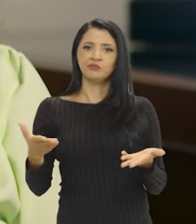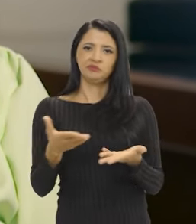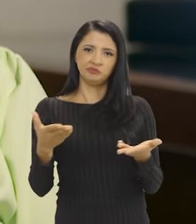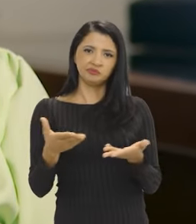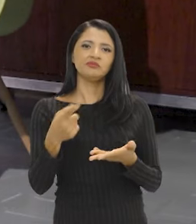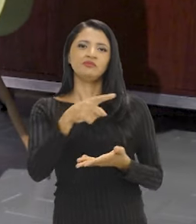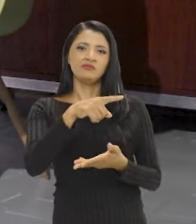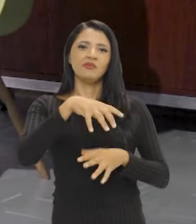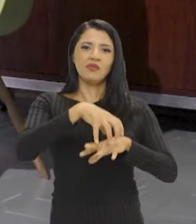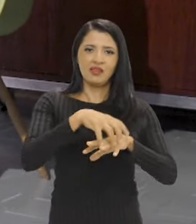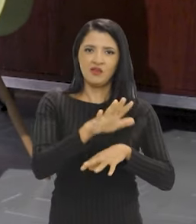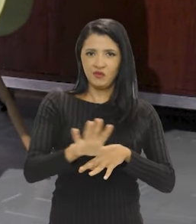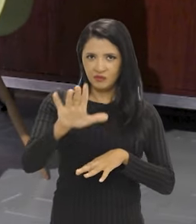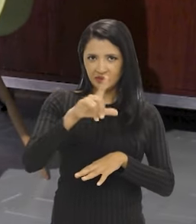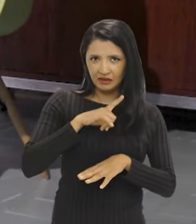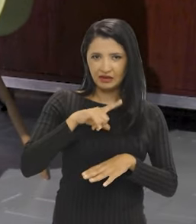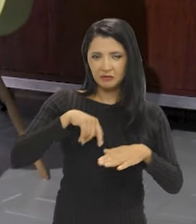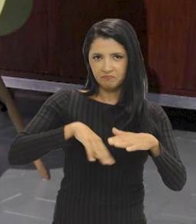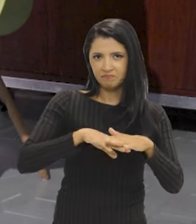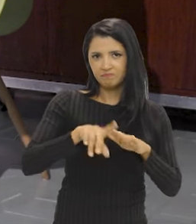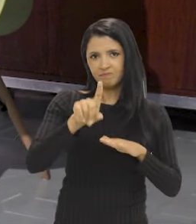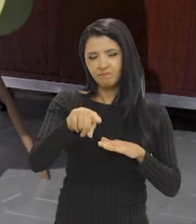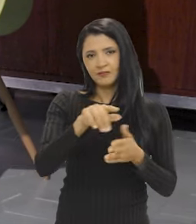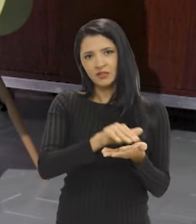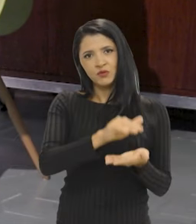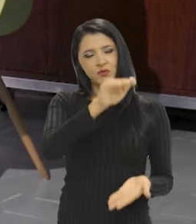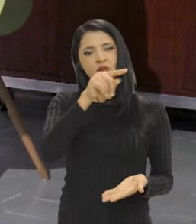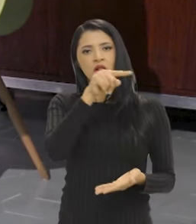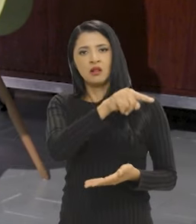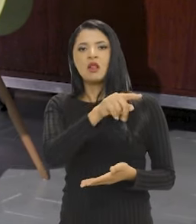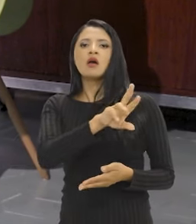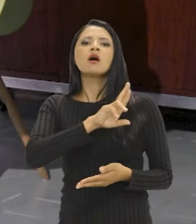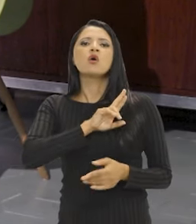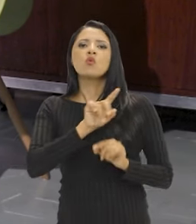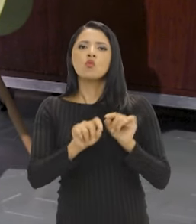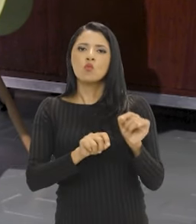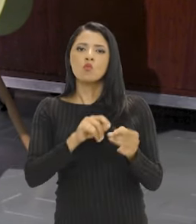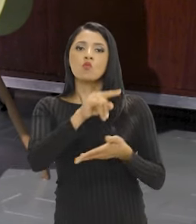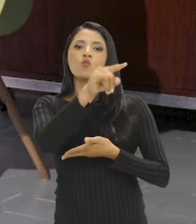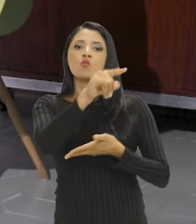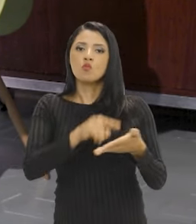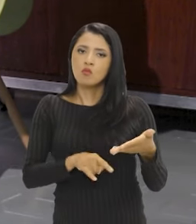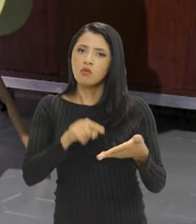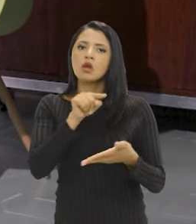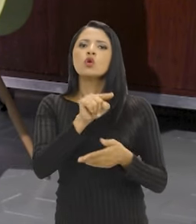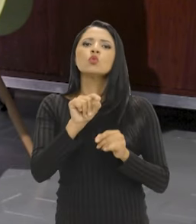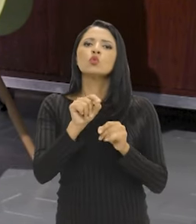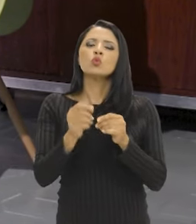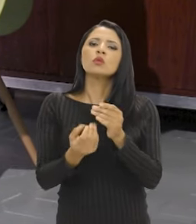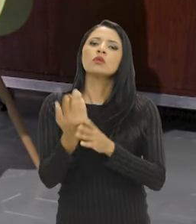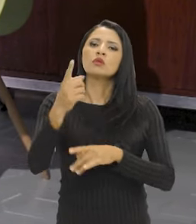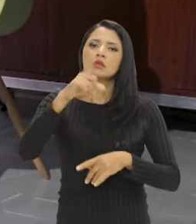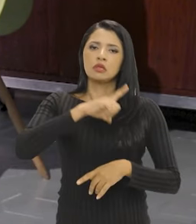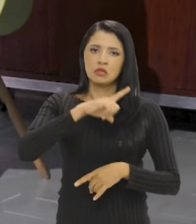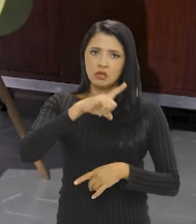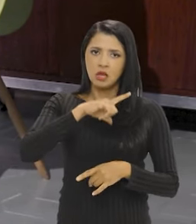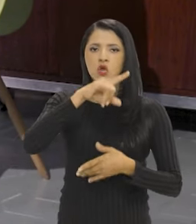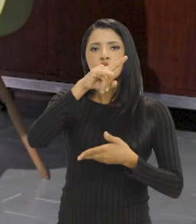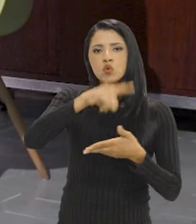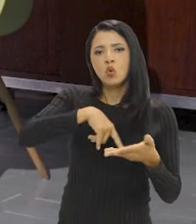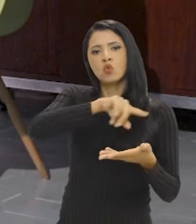alimentam hoje o que o Arquivo Nacional tem. Sim, o resultado do acervo, ele é basicamente formado por